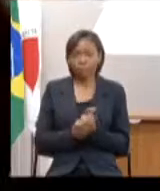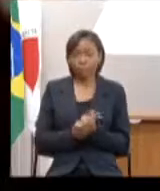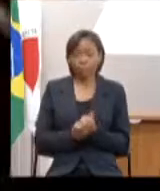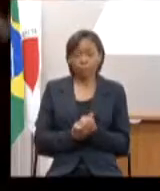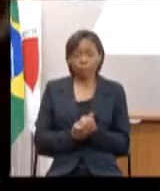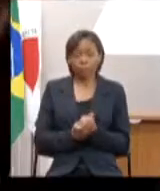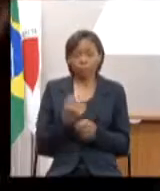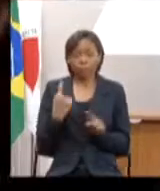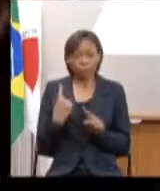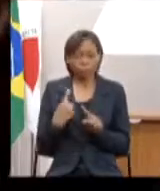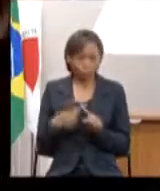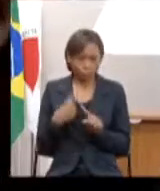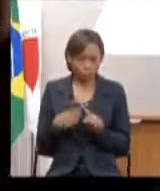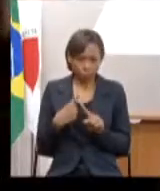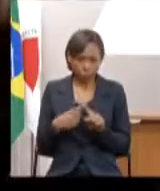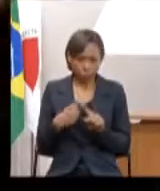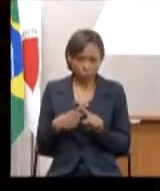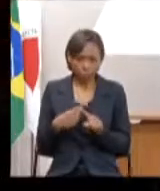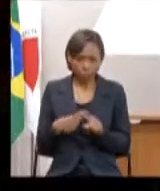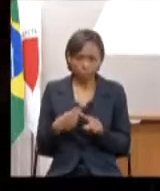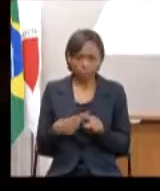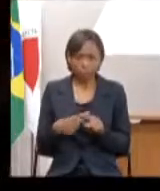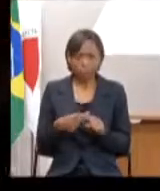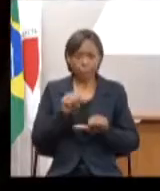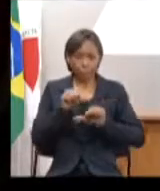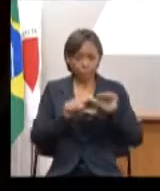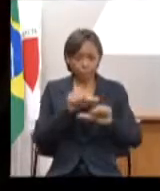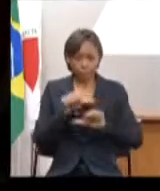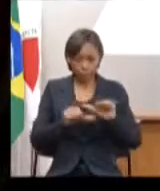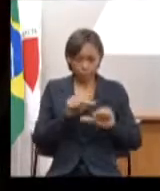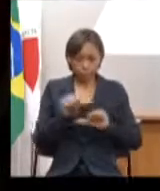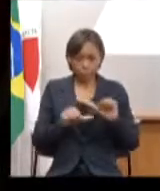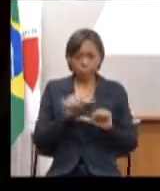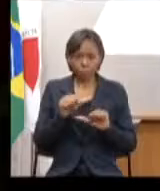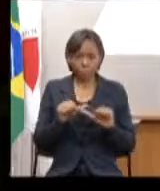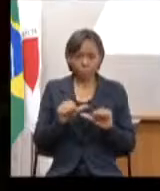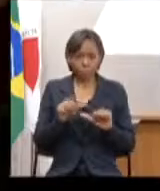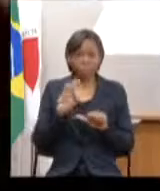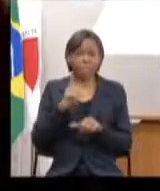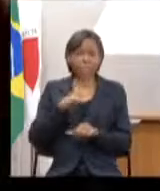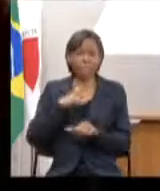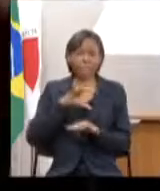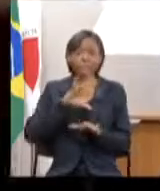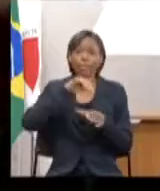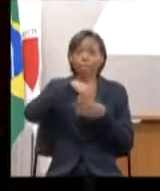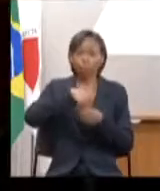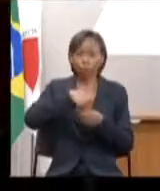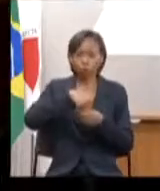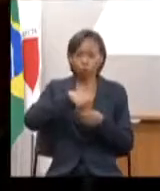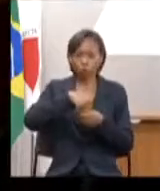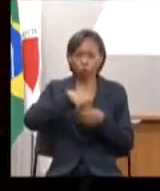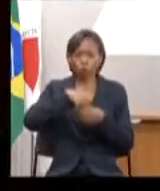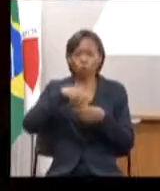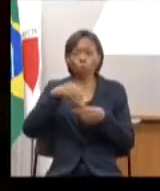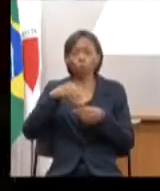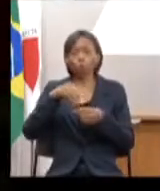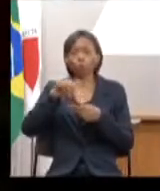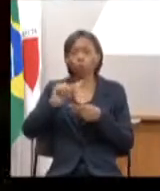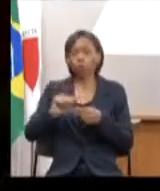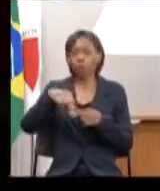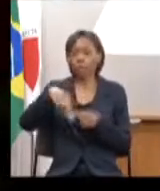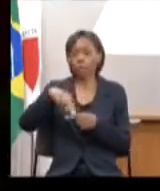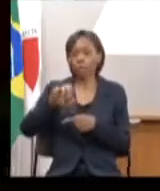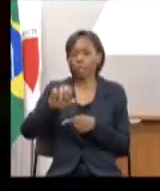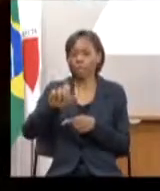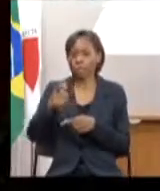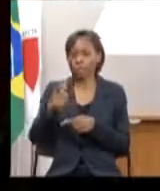porque as alterações, elas vêm diluídas nos anexos. Claro que